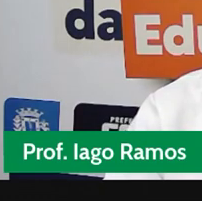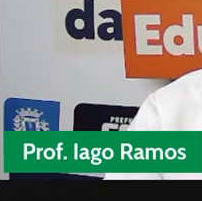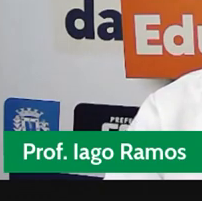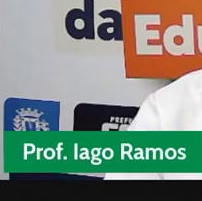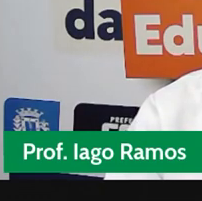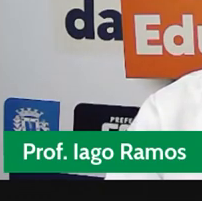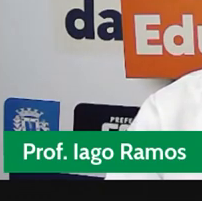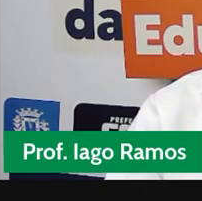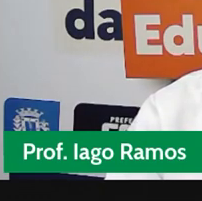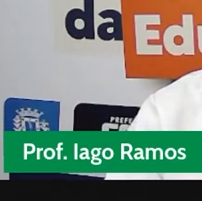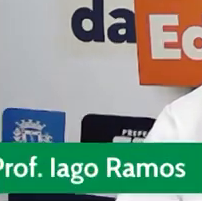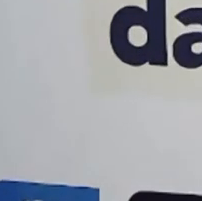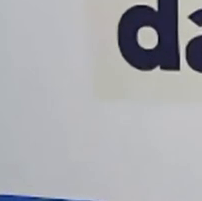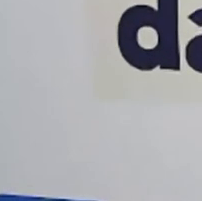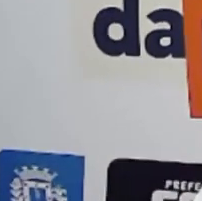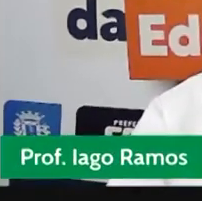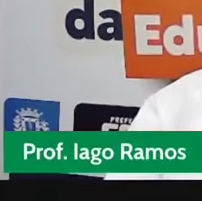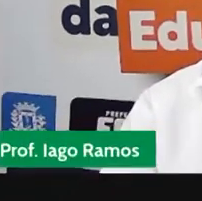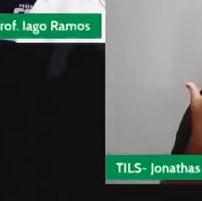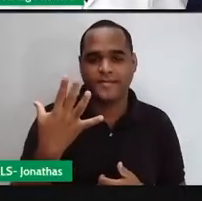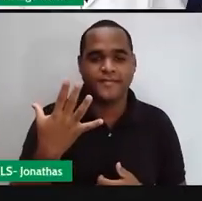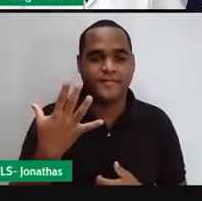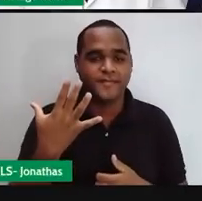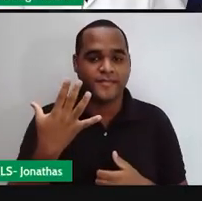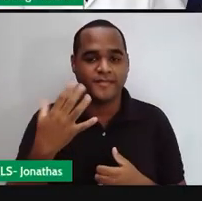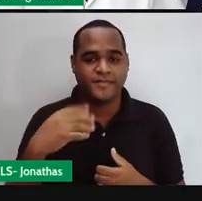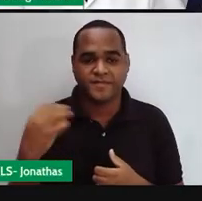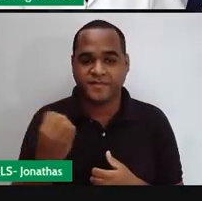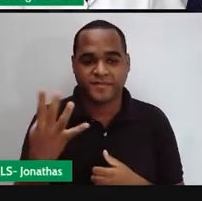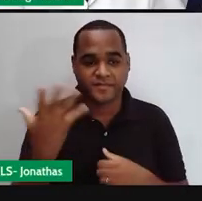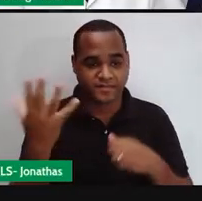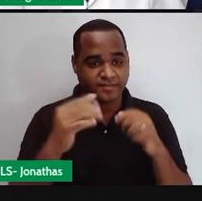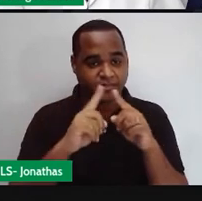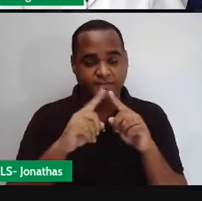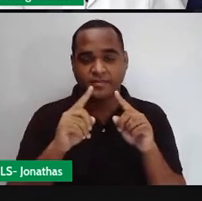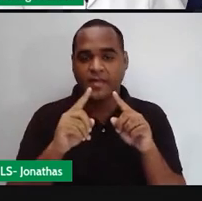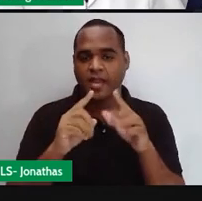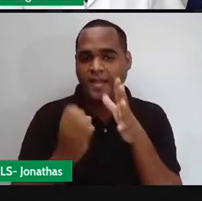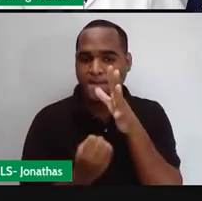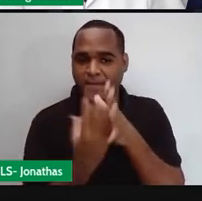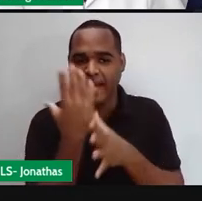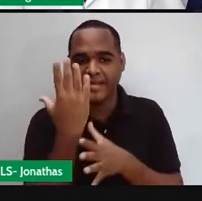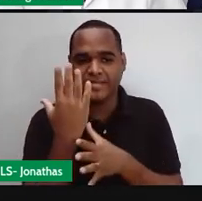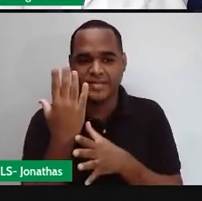como num passe de mágica ela simplesmente aparece